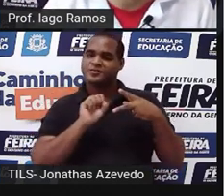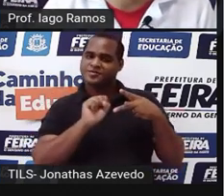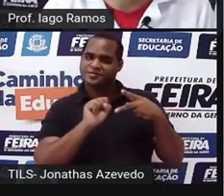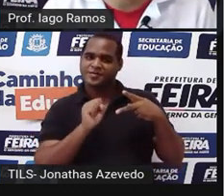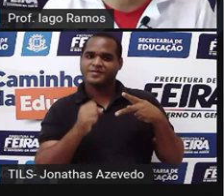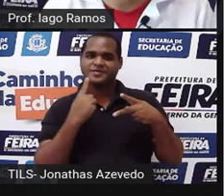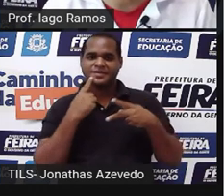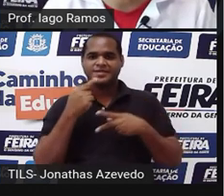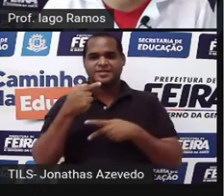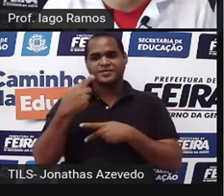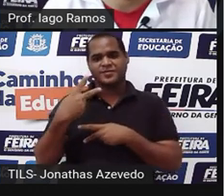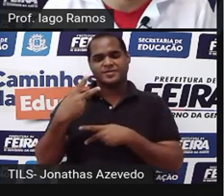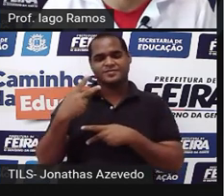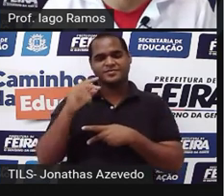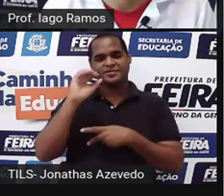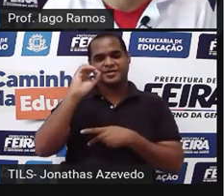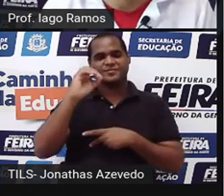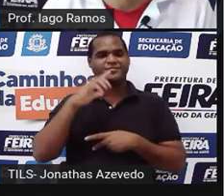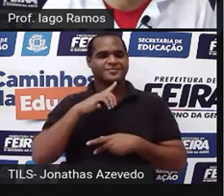72 graus